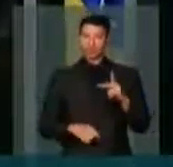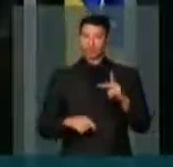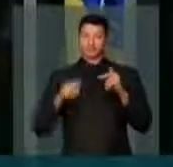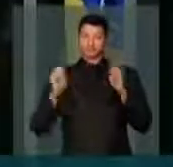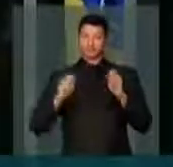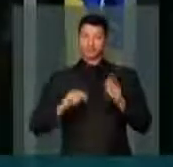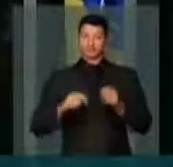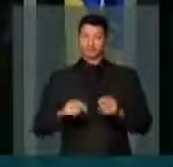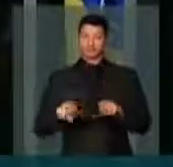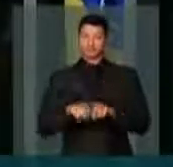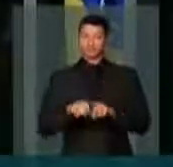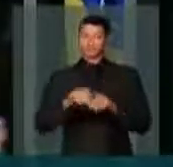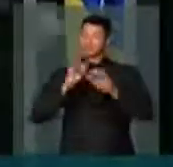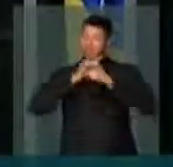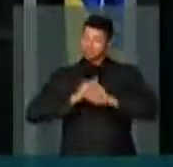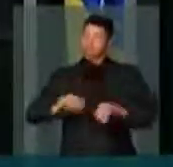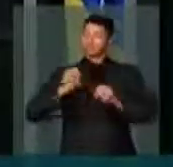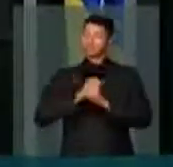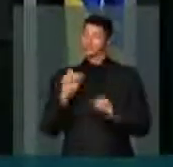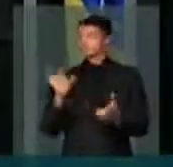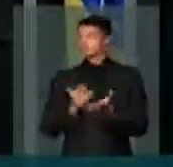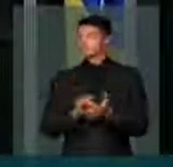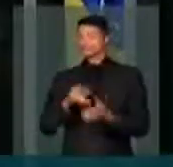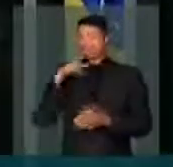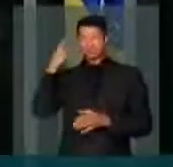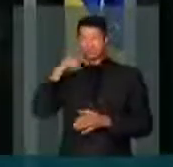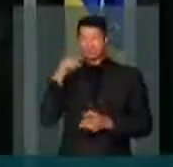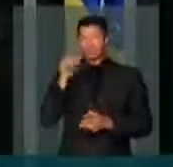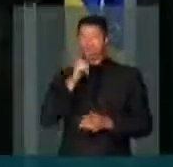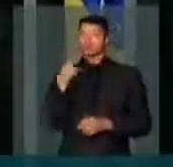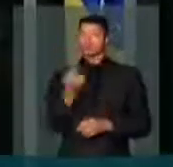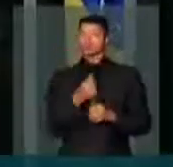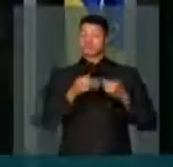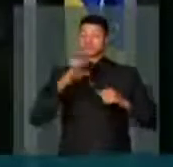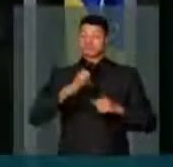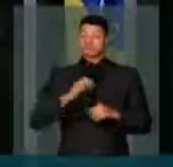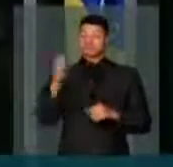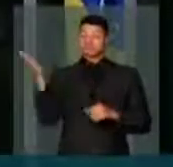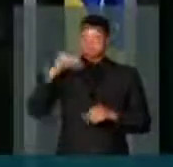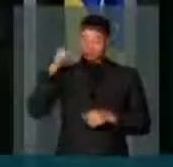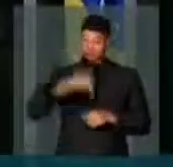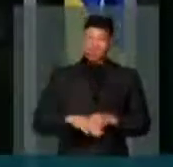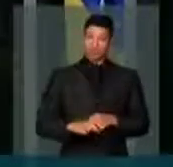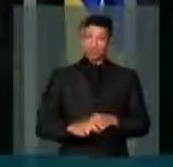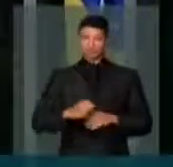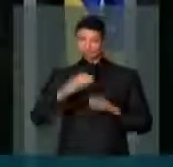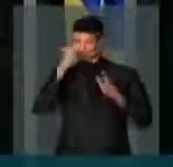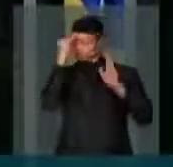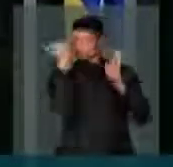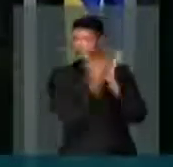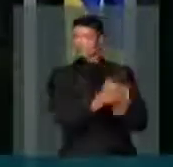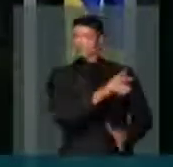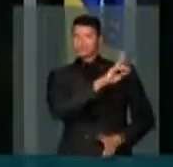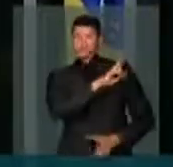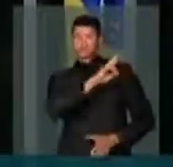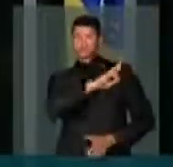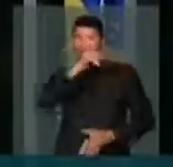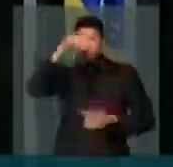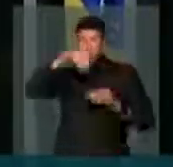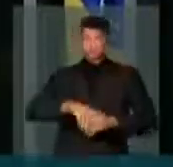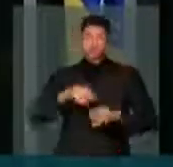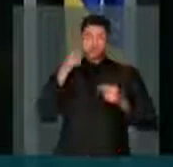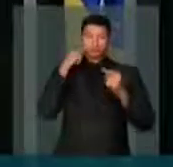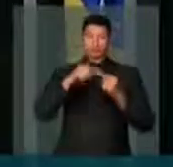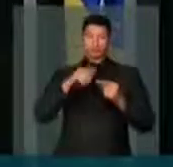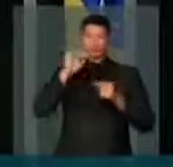Seja dita a grande verdade, parlamentares que não estão aqui, venham e cumpram a sua missão, vote